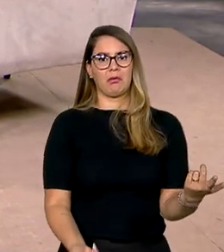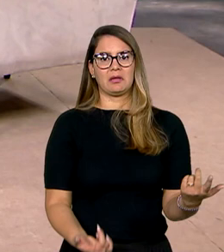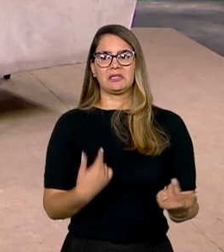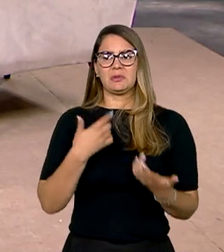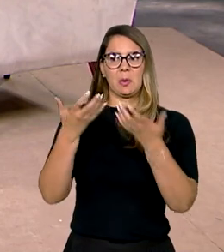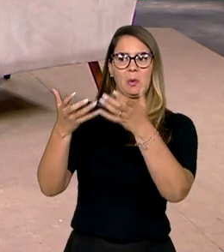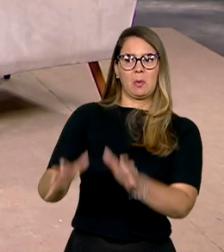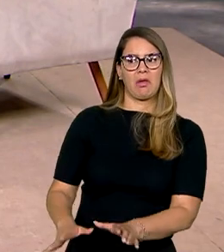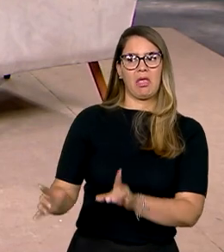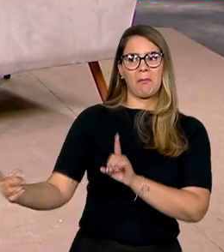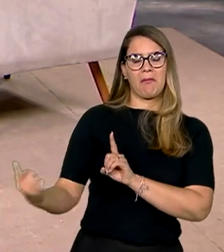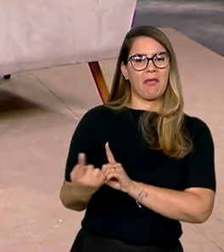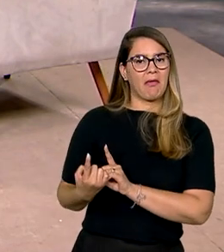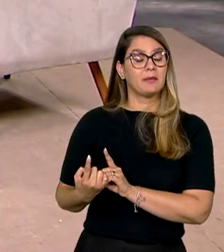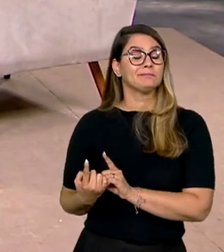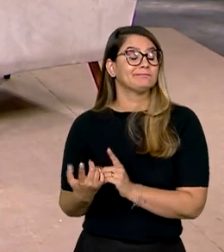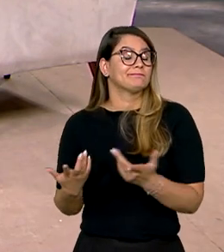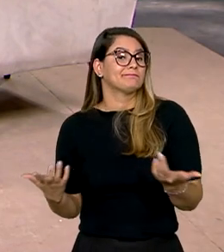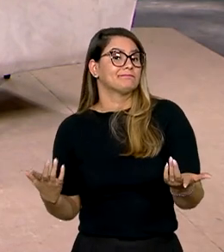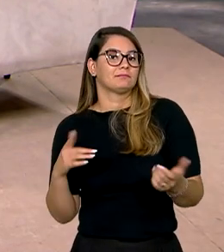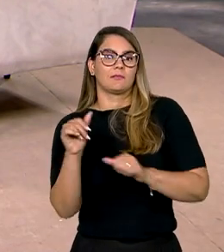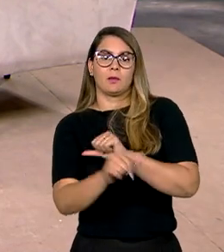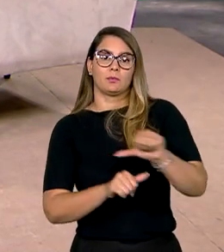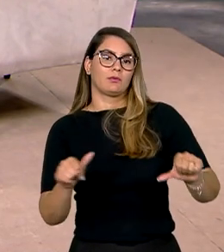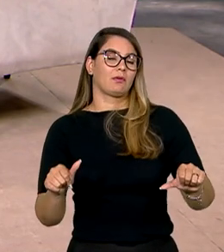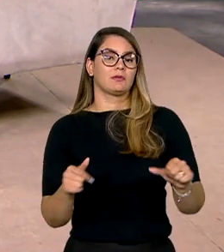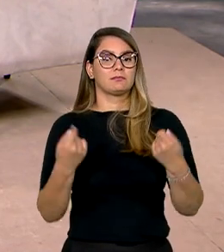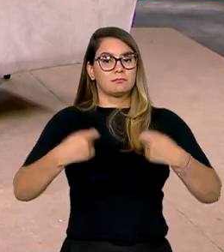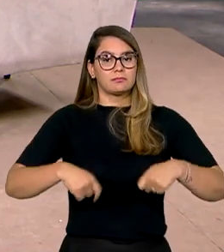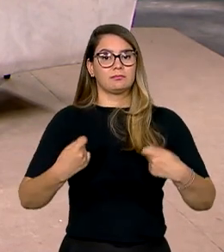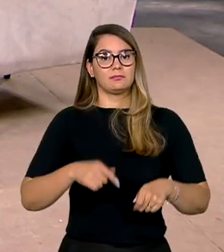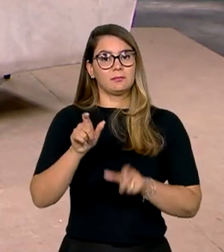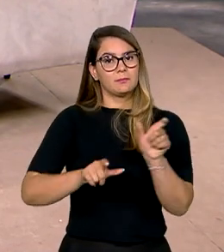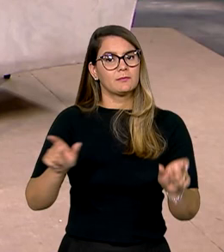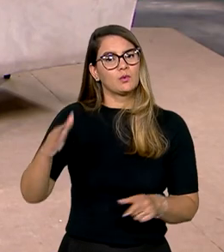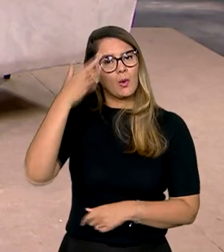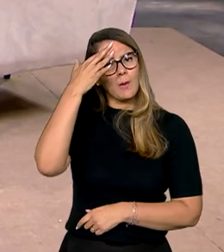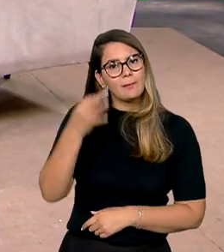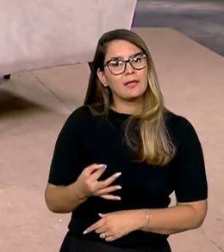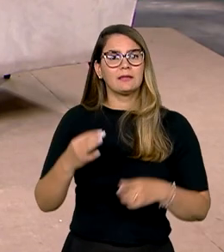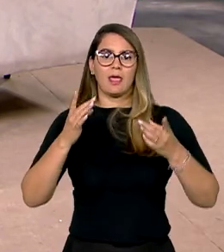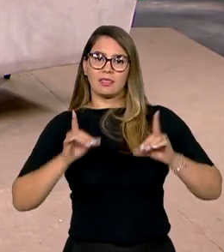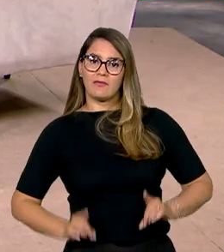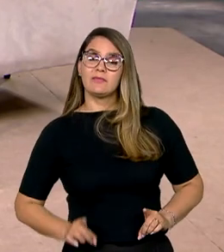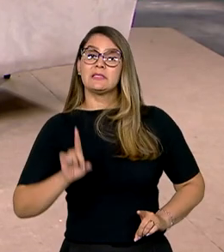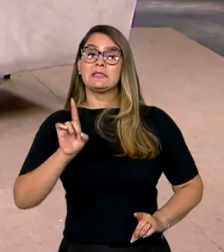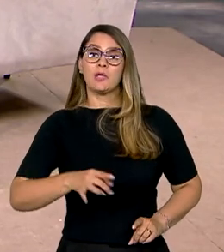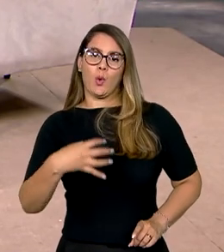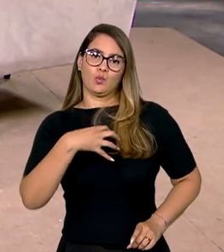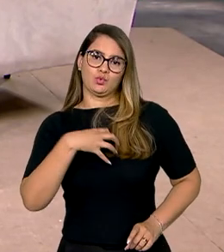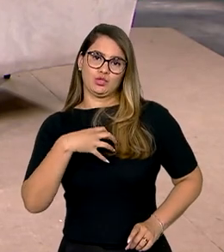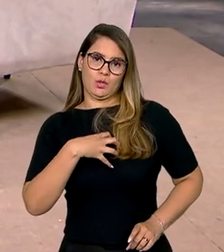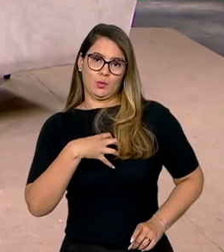indesejado, né. Então, essa mudança, ela requer, então, que as pessoas entendam que deficiência é uma condição.